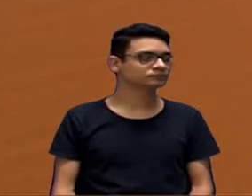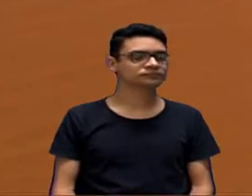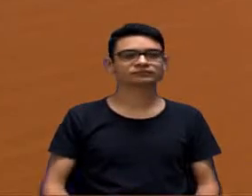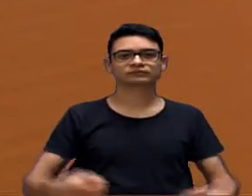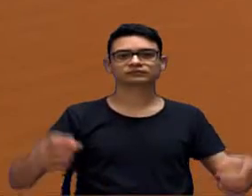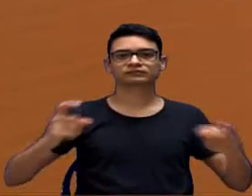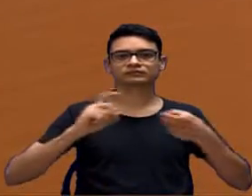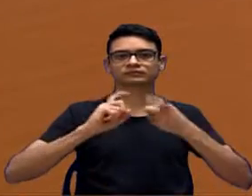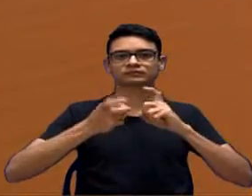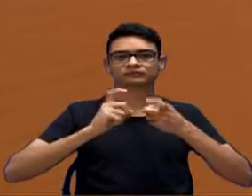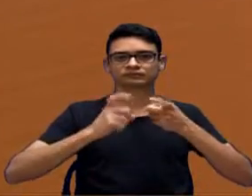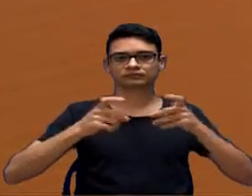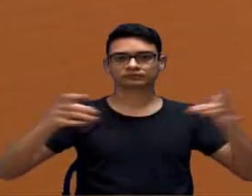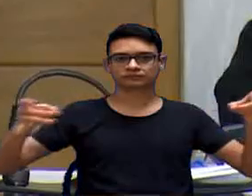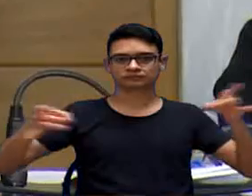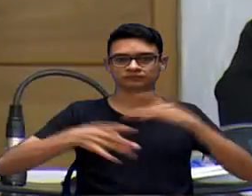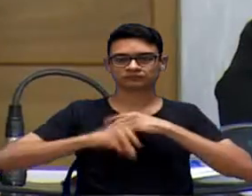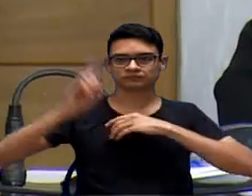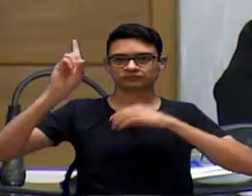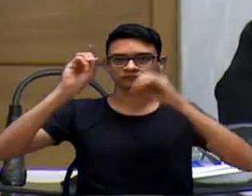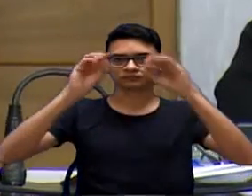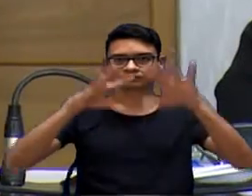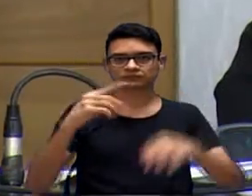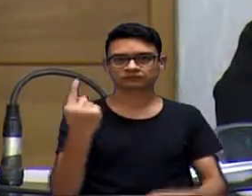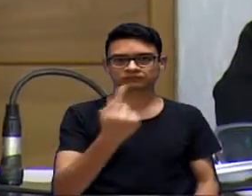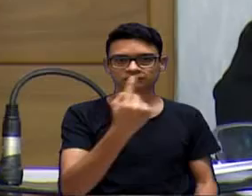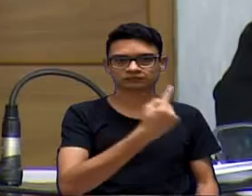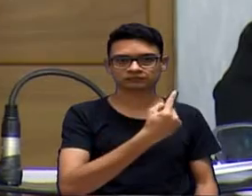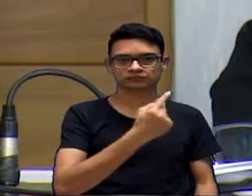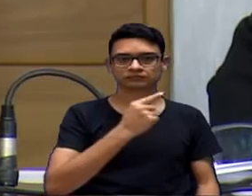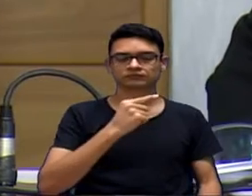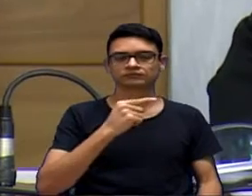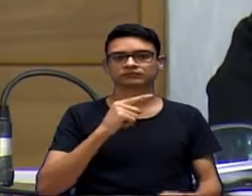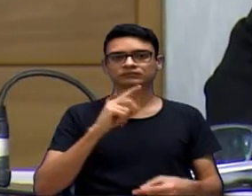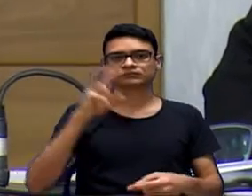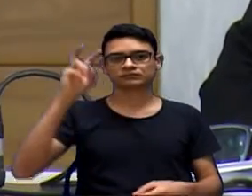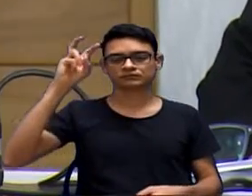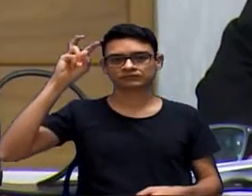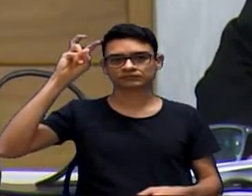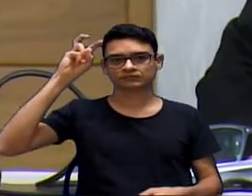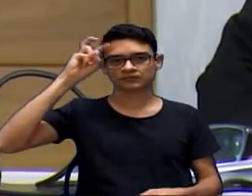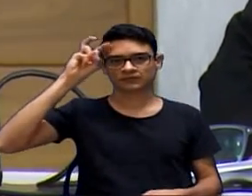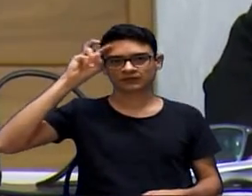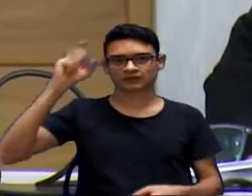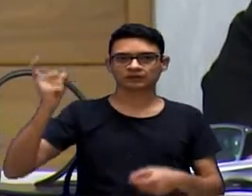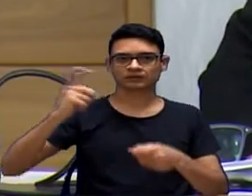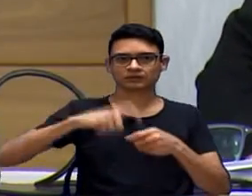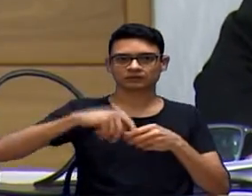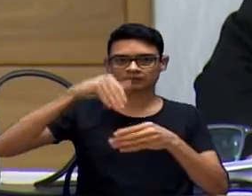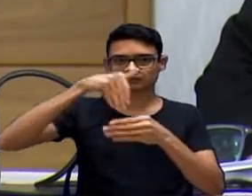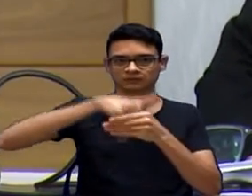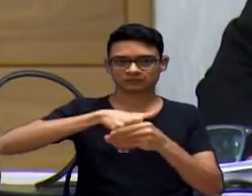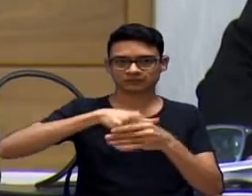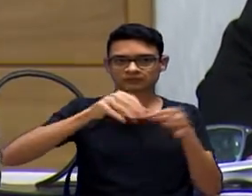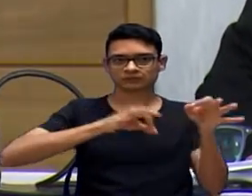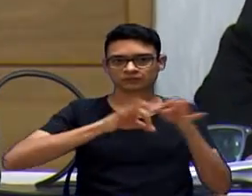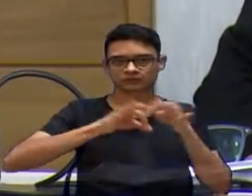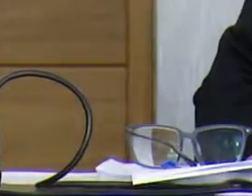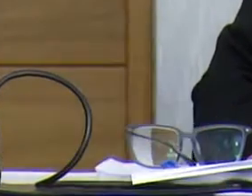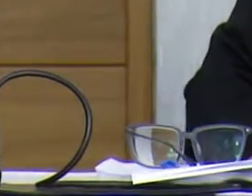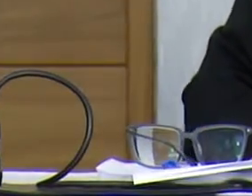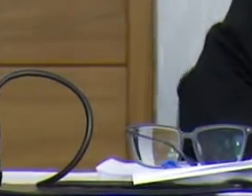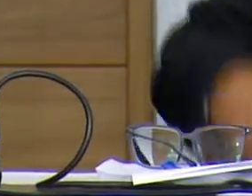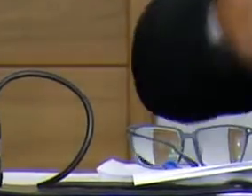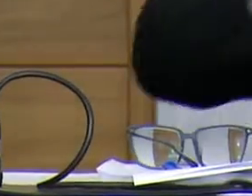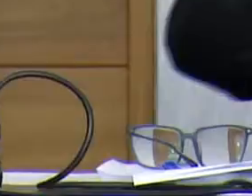É encerrado a nossa sessão, que Deus abençoe a cada um, e nós passamos na próxima quinta-feira estar aqui para que nós possamos votar os novos projetos da pauta.